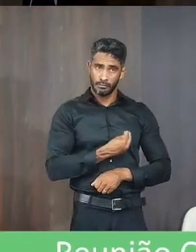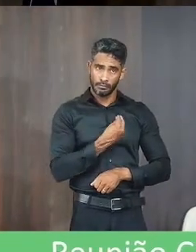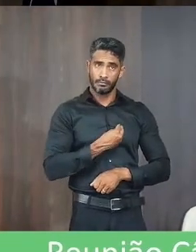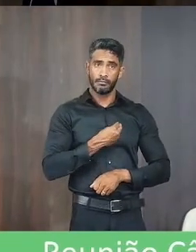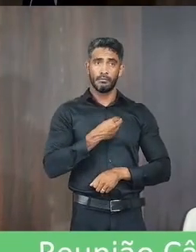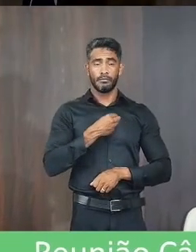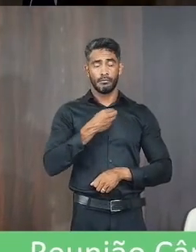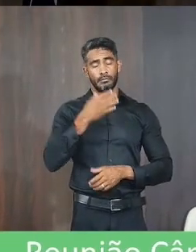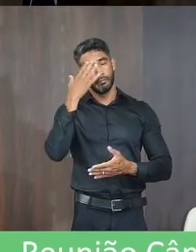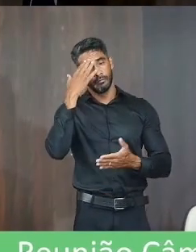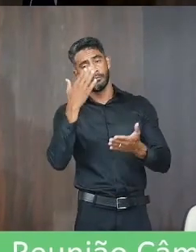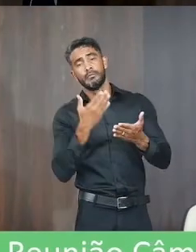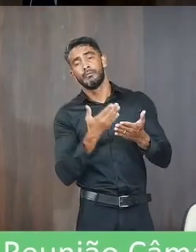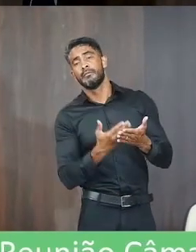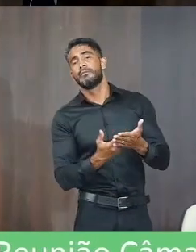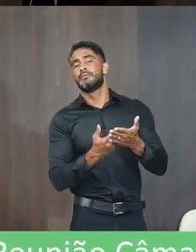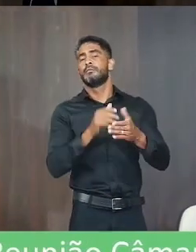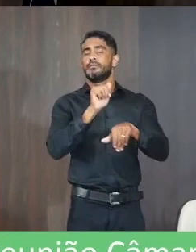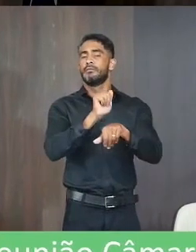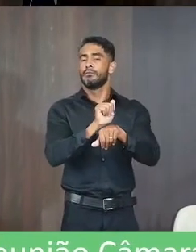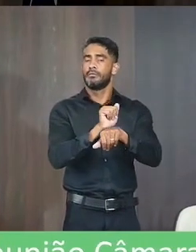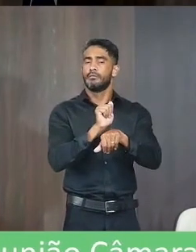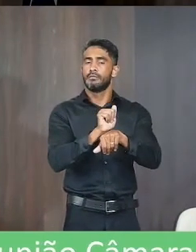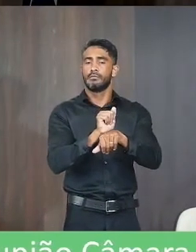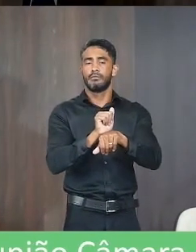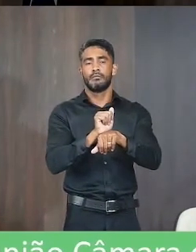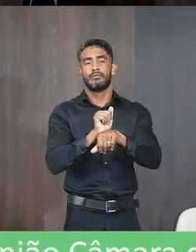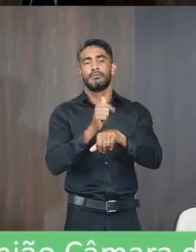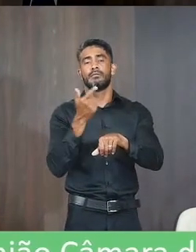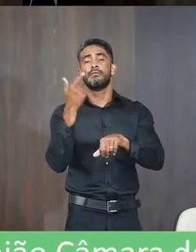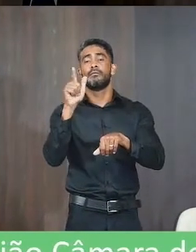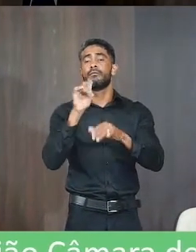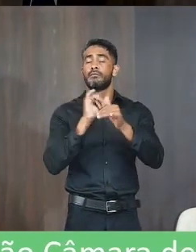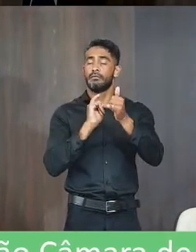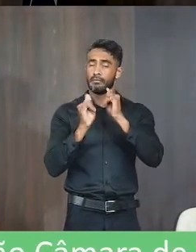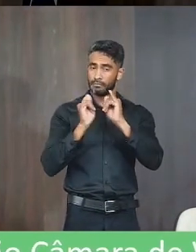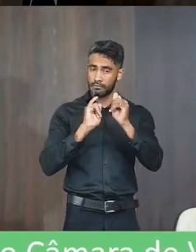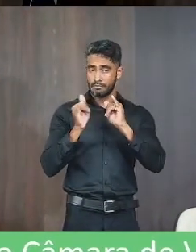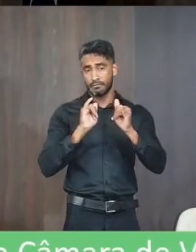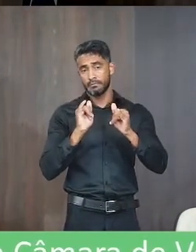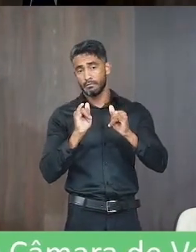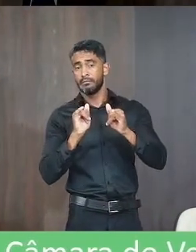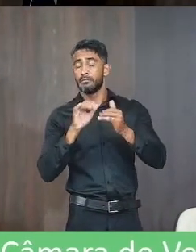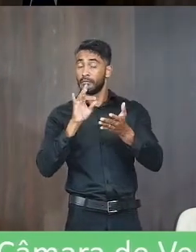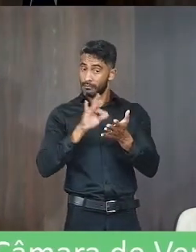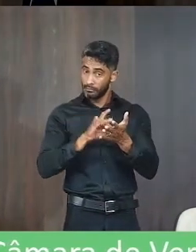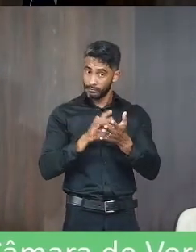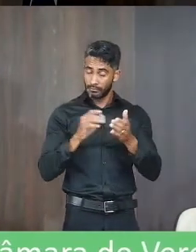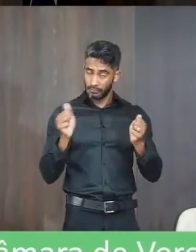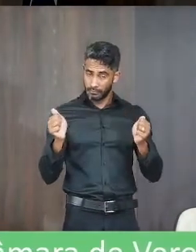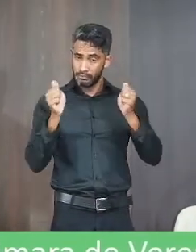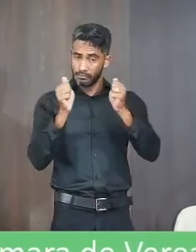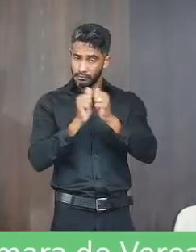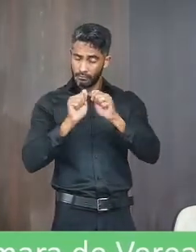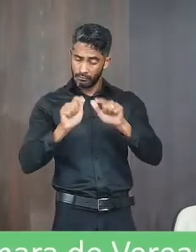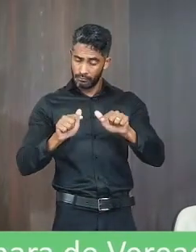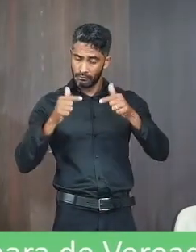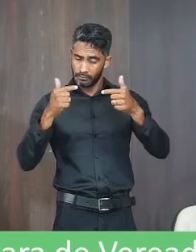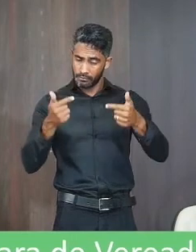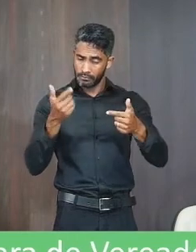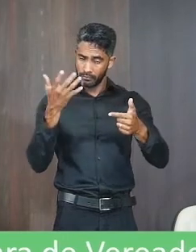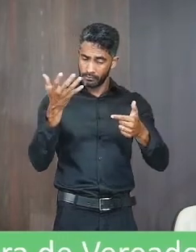protesto de consideração, nos colocamos à disposição para outras informações. Na certeza de estarmos juntos nessa luta,